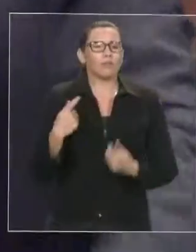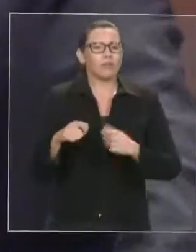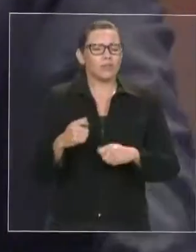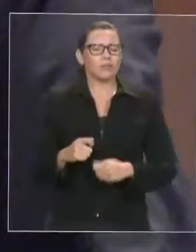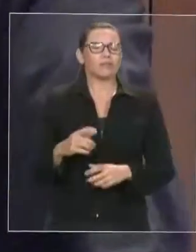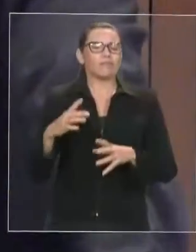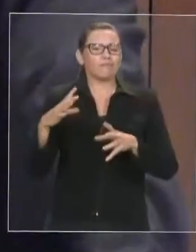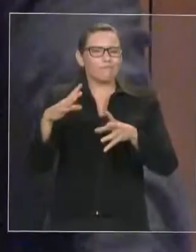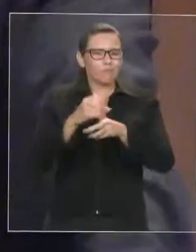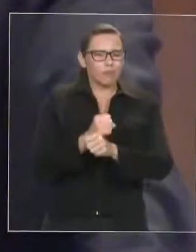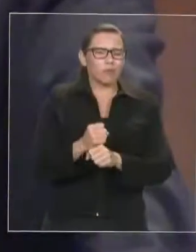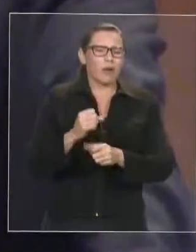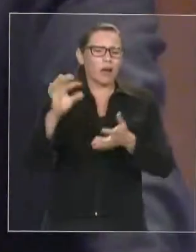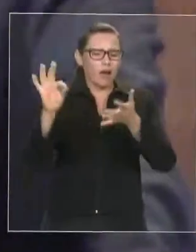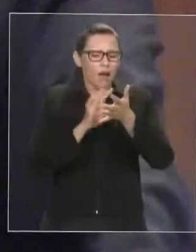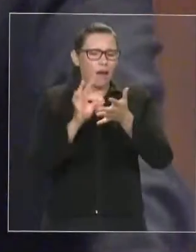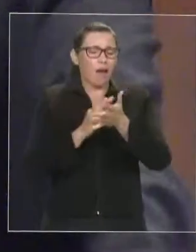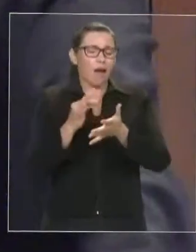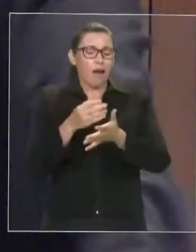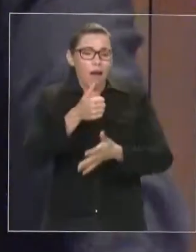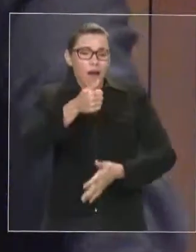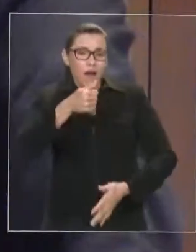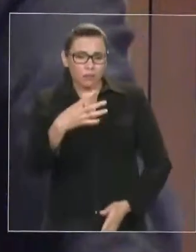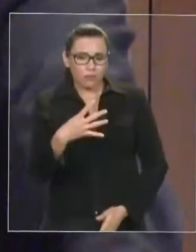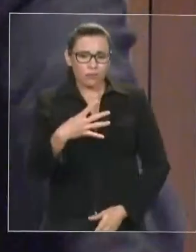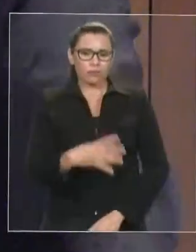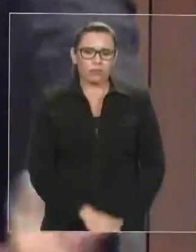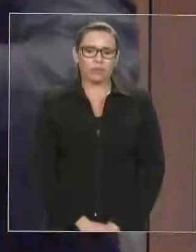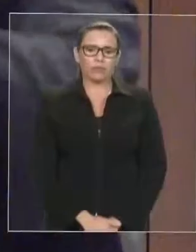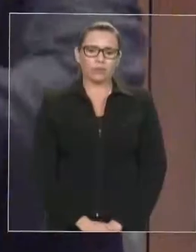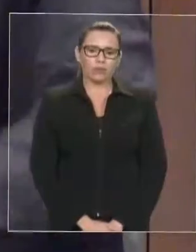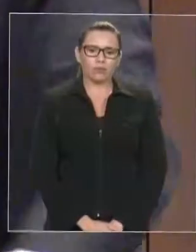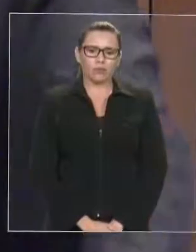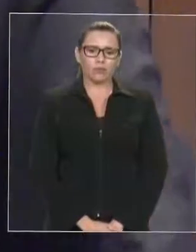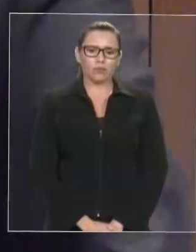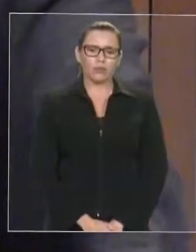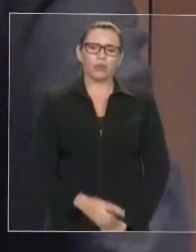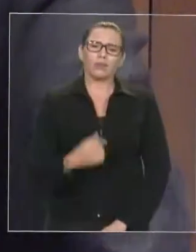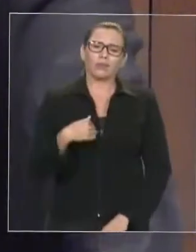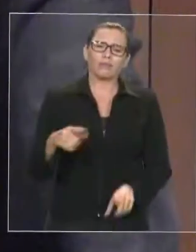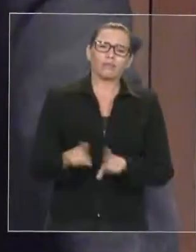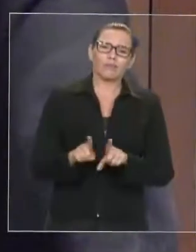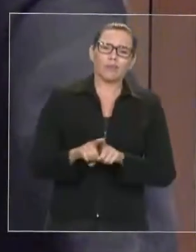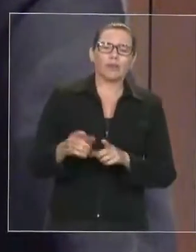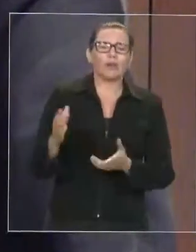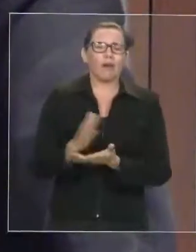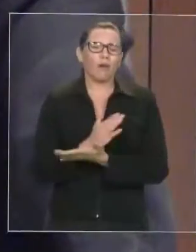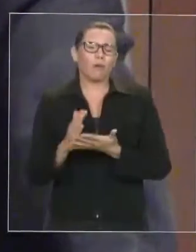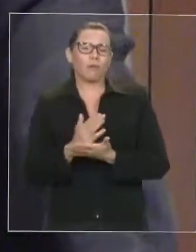publicações dizendo que alguns dos meus pares teriam subtraído ou retirado as suas assinaturas,